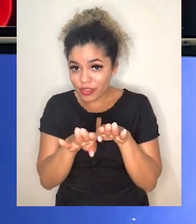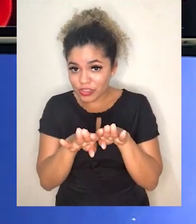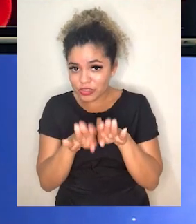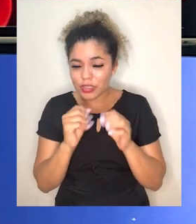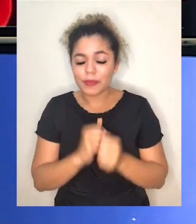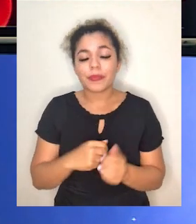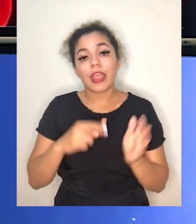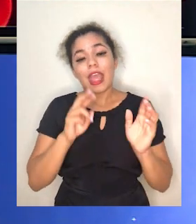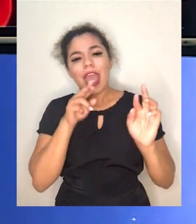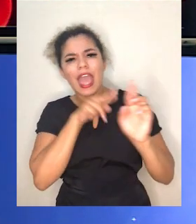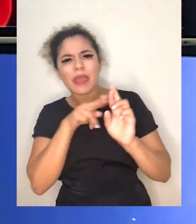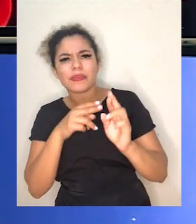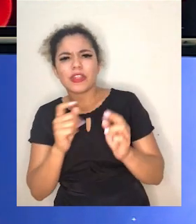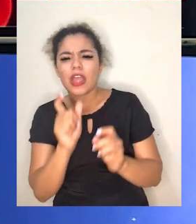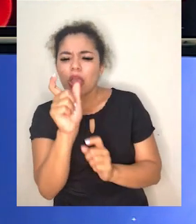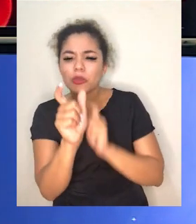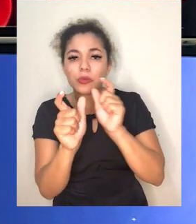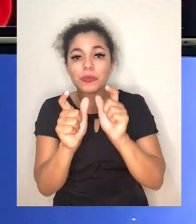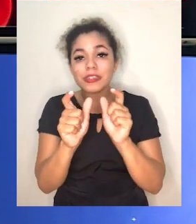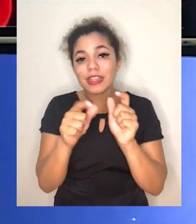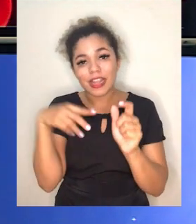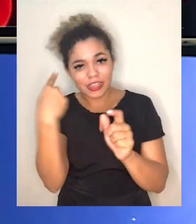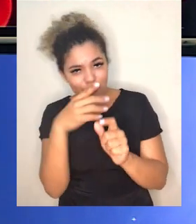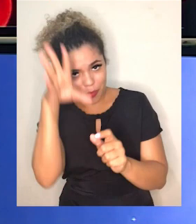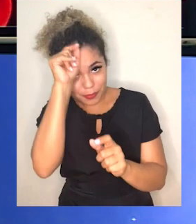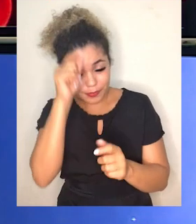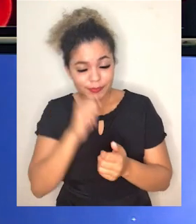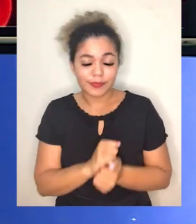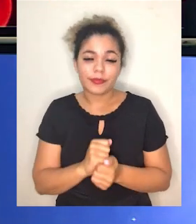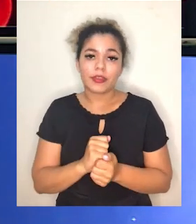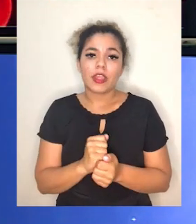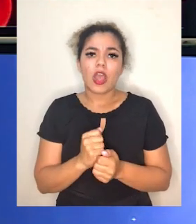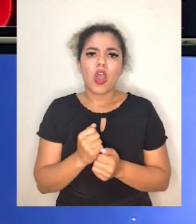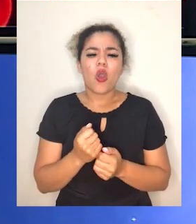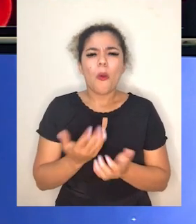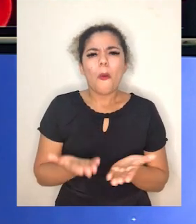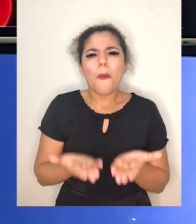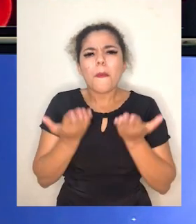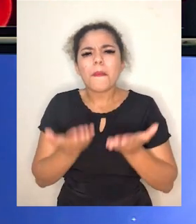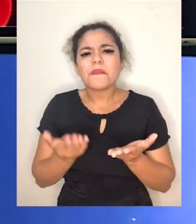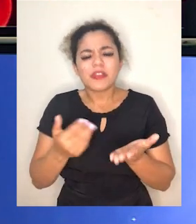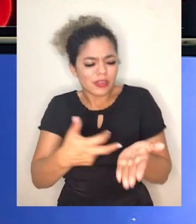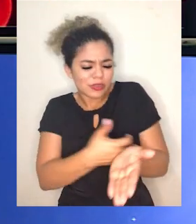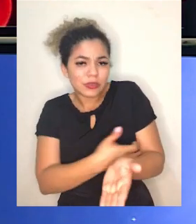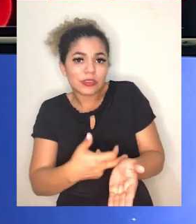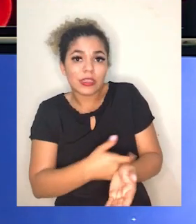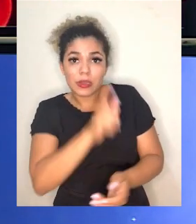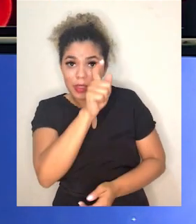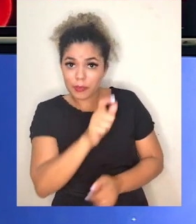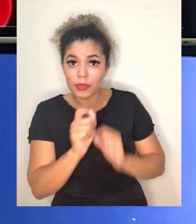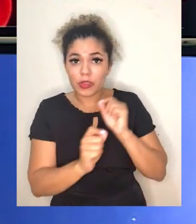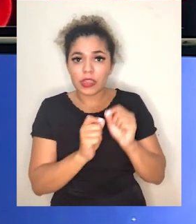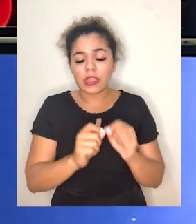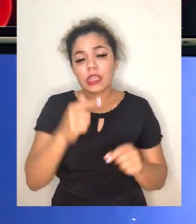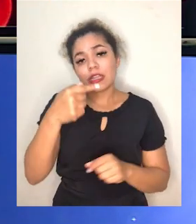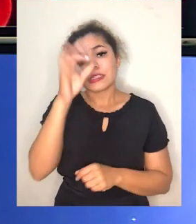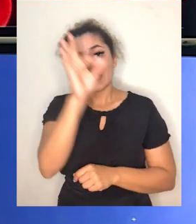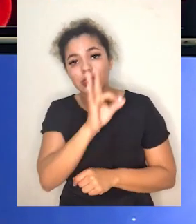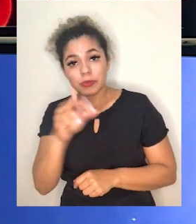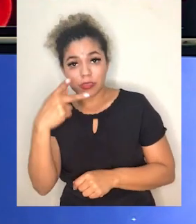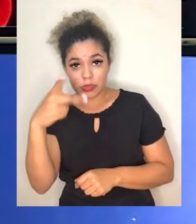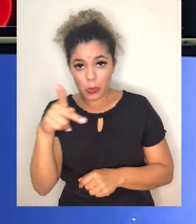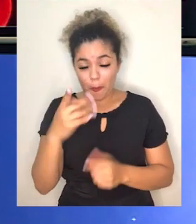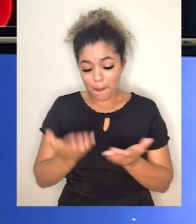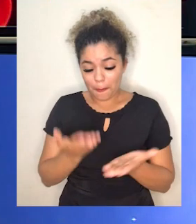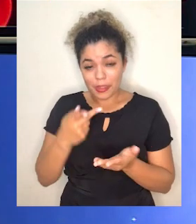de algumas células do sangue que já vamos aprender. O volume total do sangue para um ser humano é cerca de 7% do seu peso